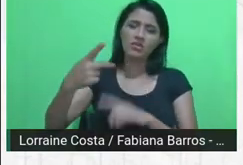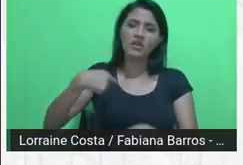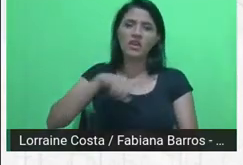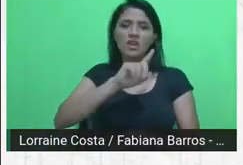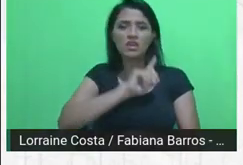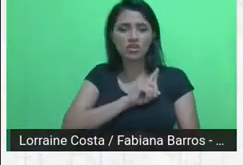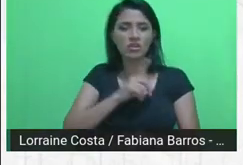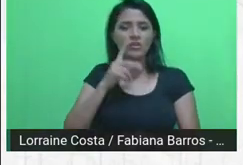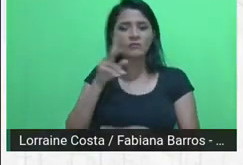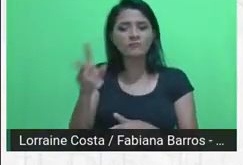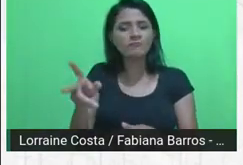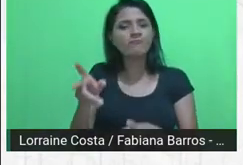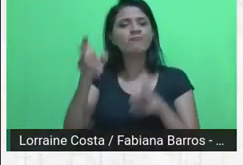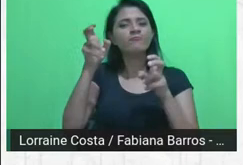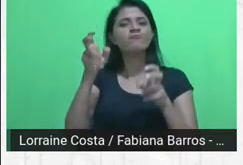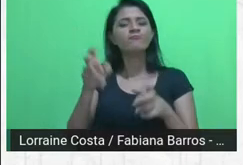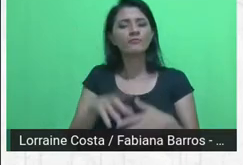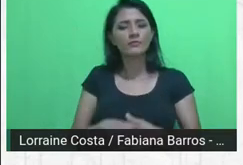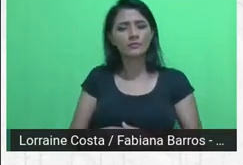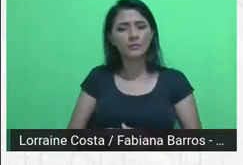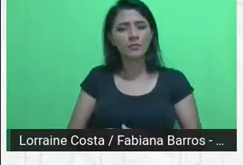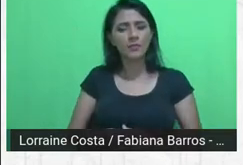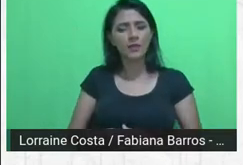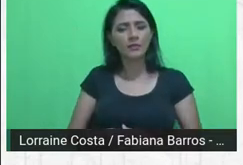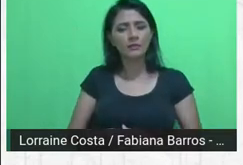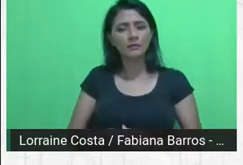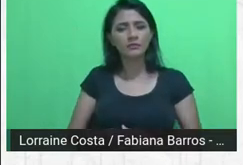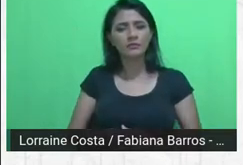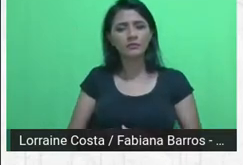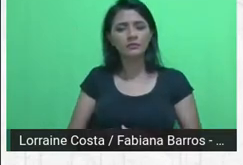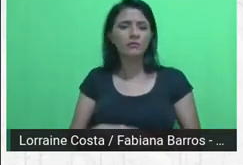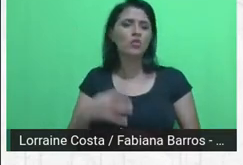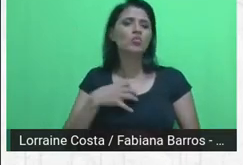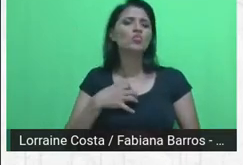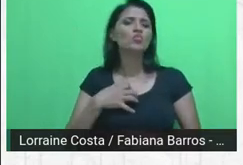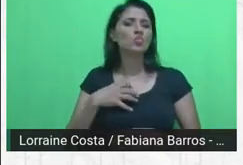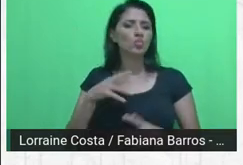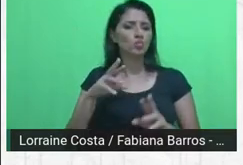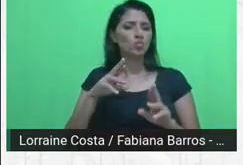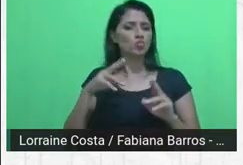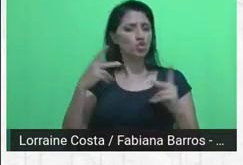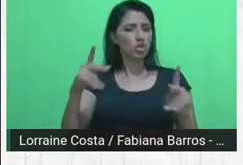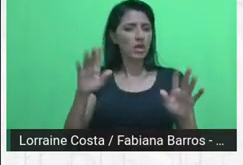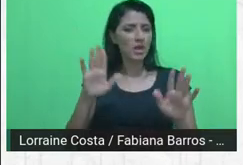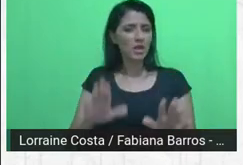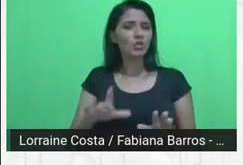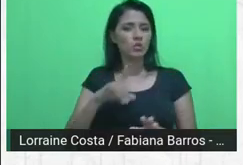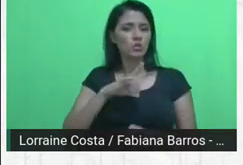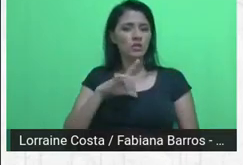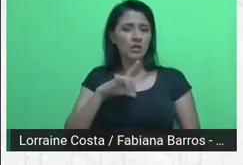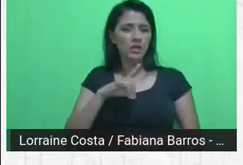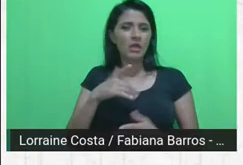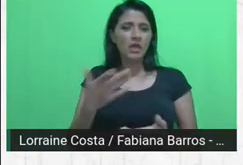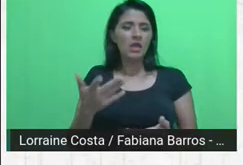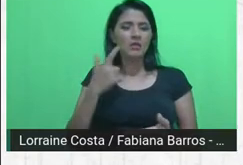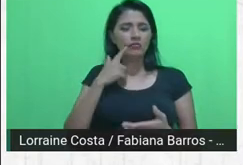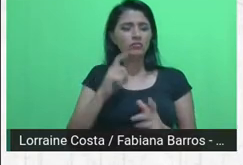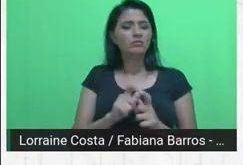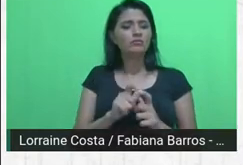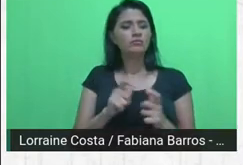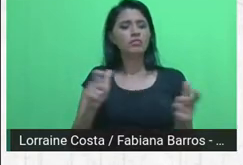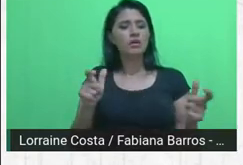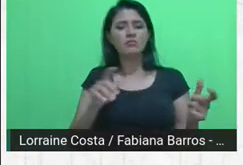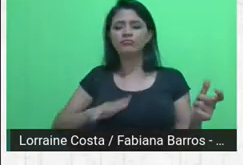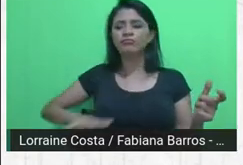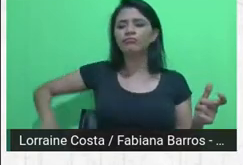de uma forma onde existe uma dimensão de,